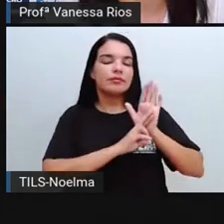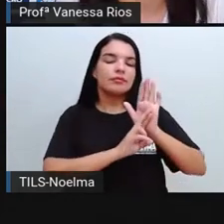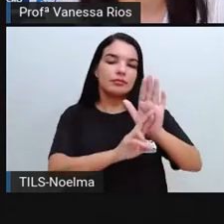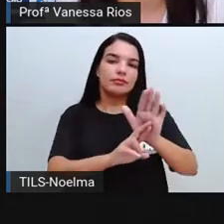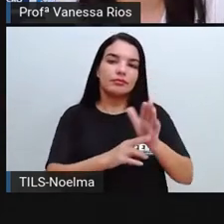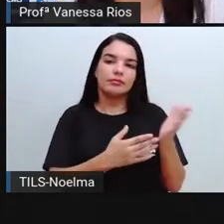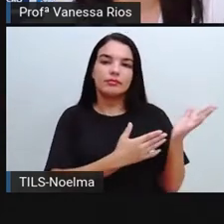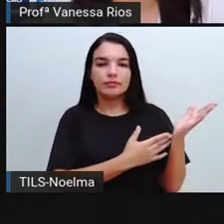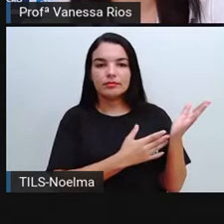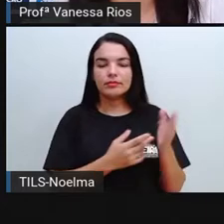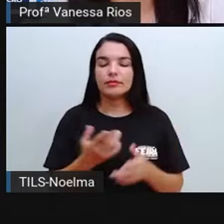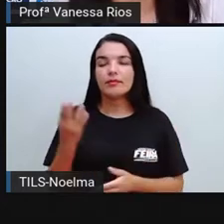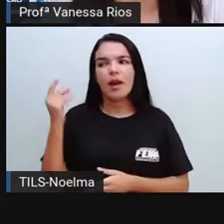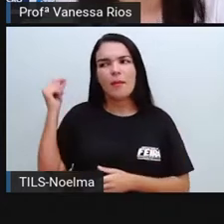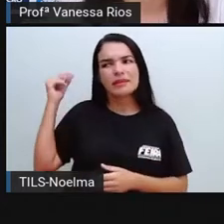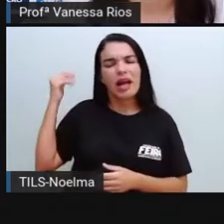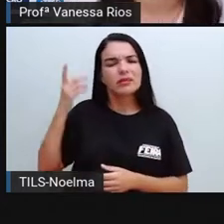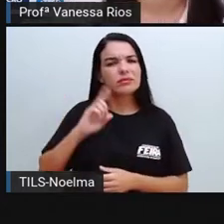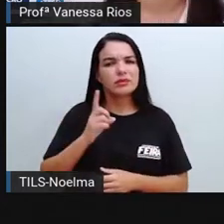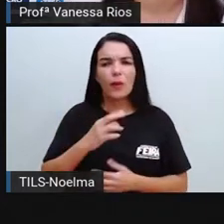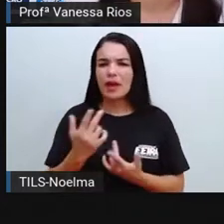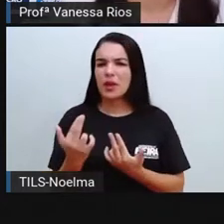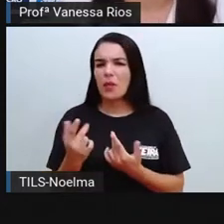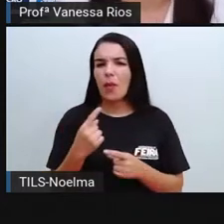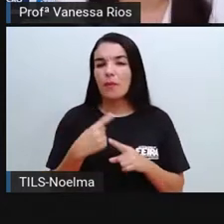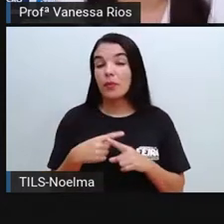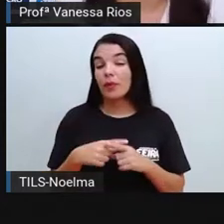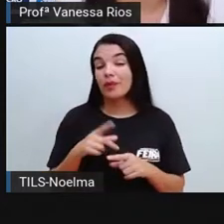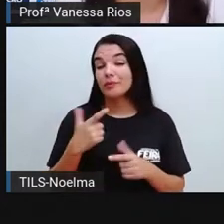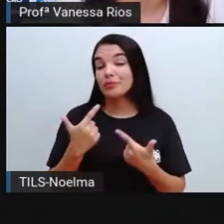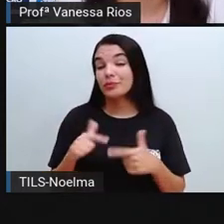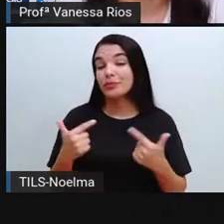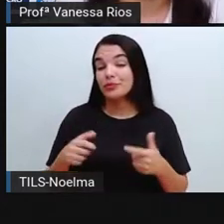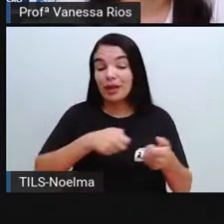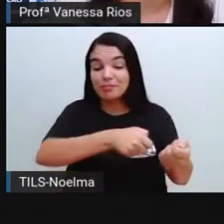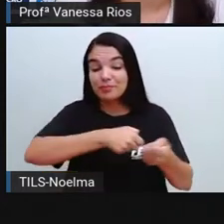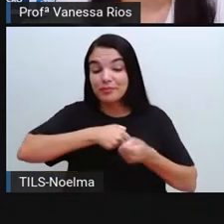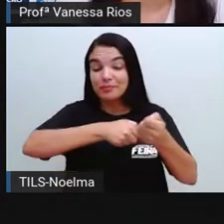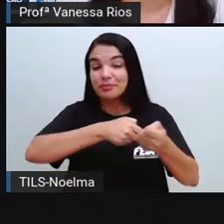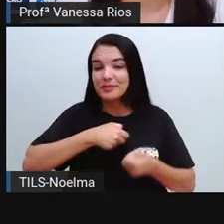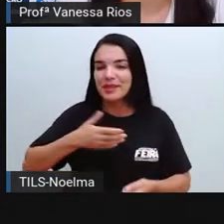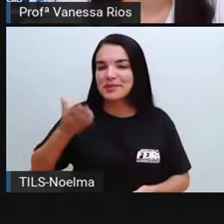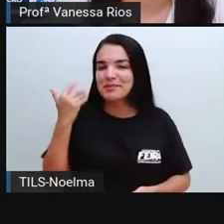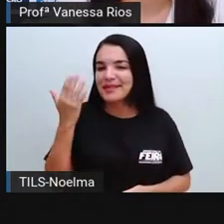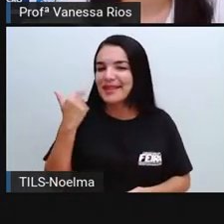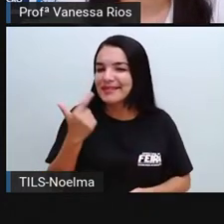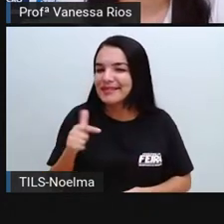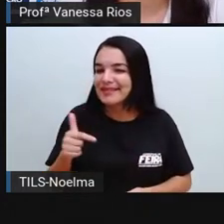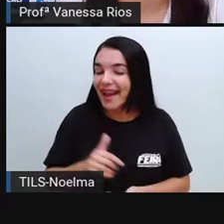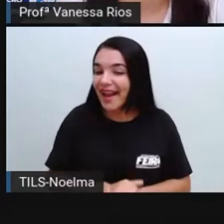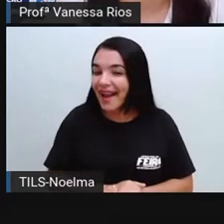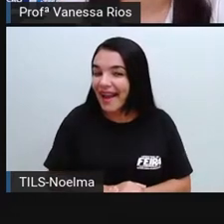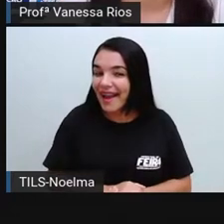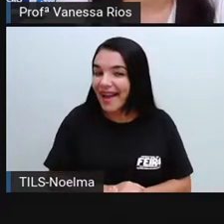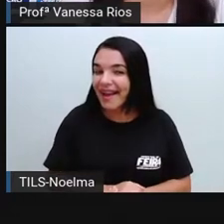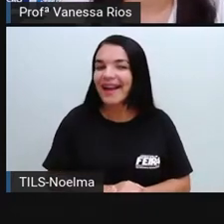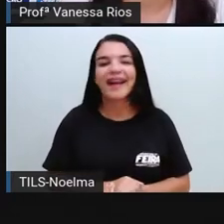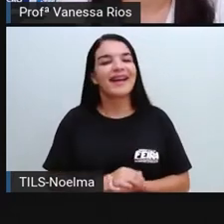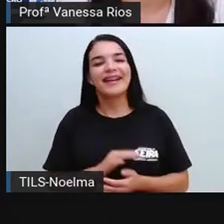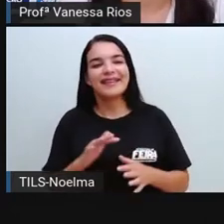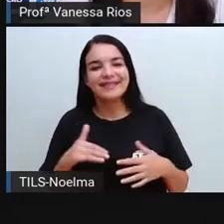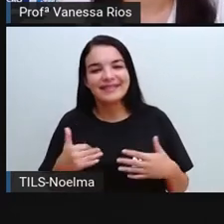esta imagem o tempo inteiro, porque a gente já viu aí que no decorrer da história muitas transformações